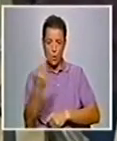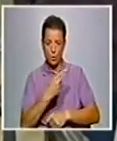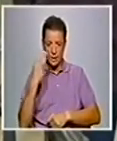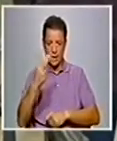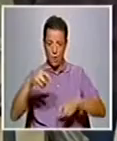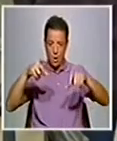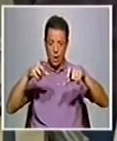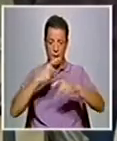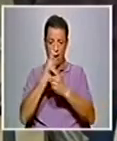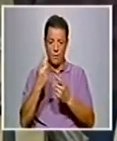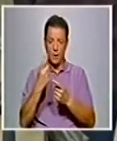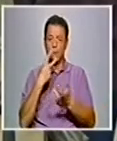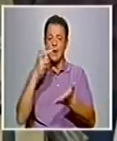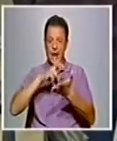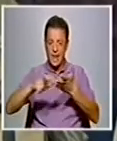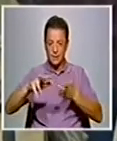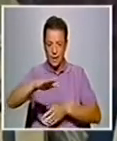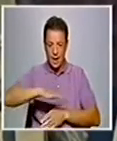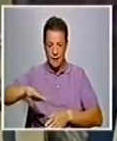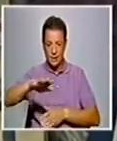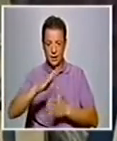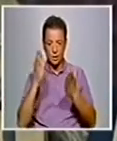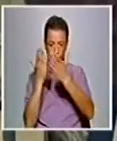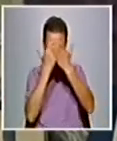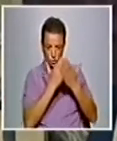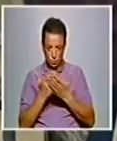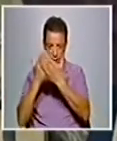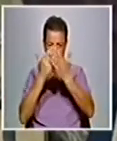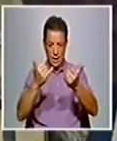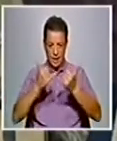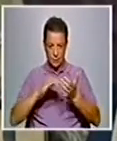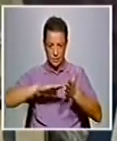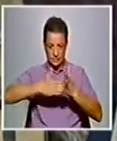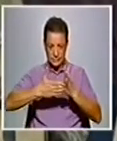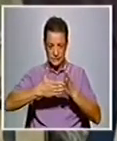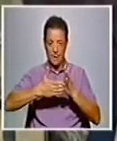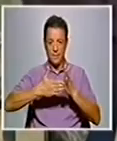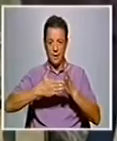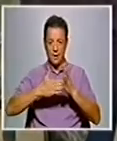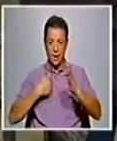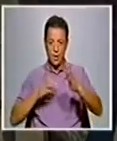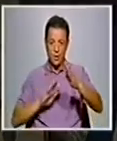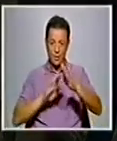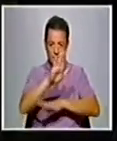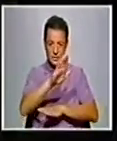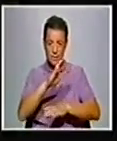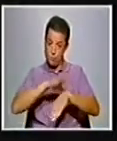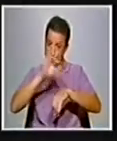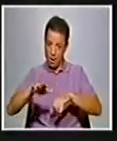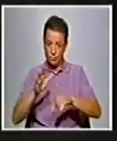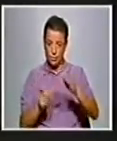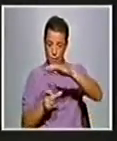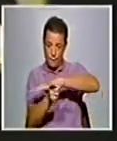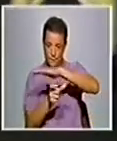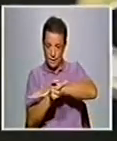elétrico, decorei, não, estudei antes do exame e saí no exame e eu passei à conta do vídeo. O